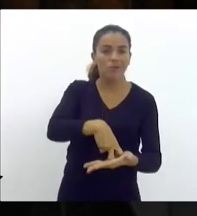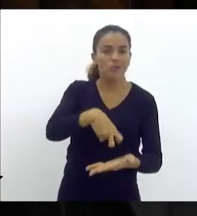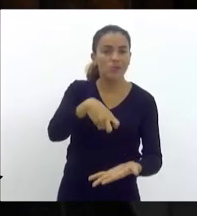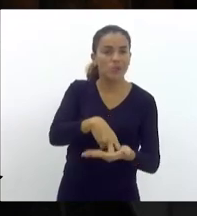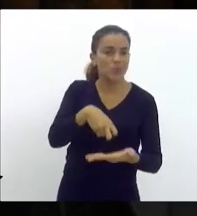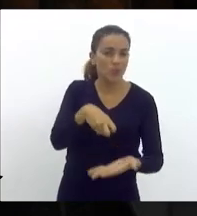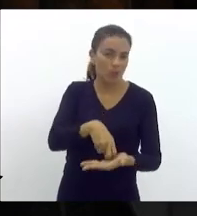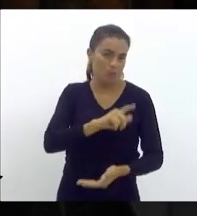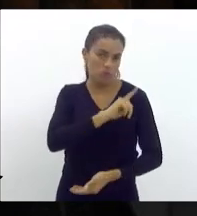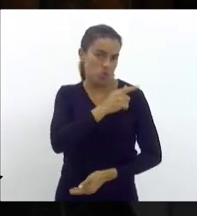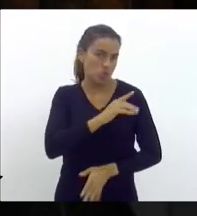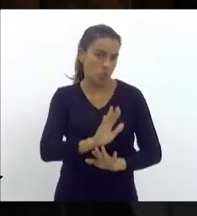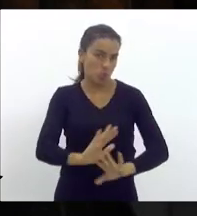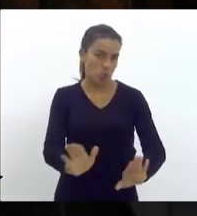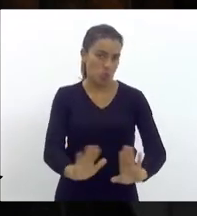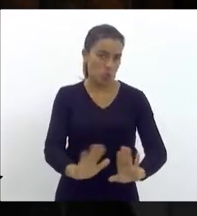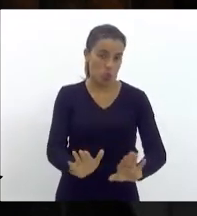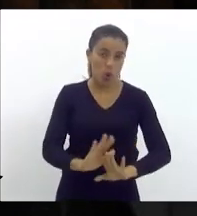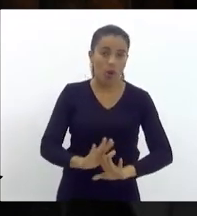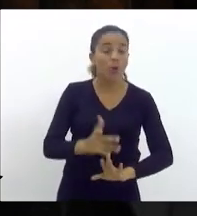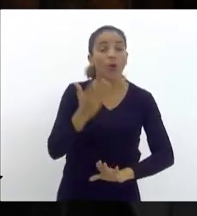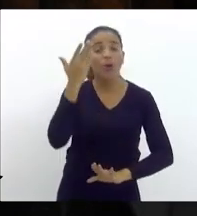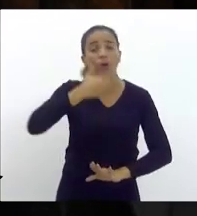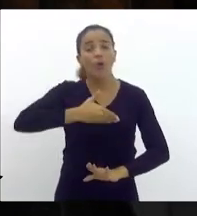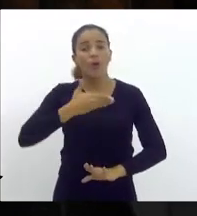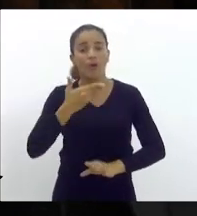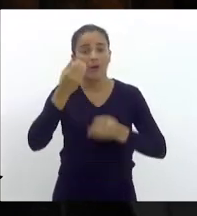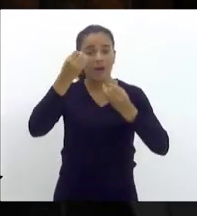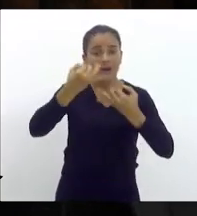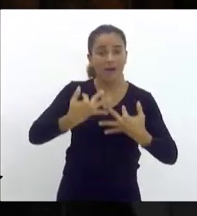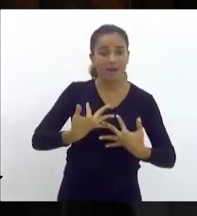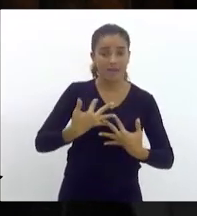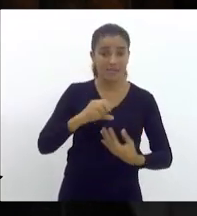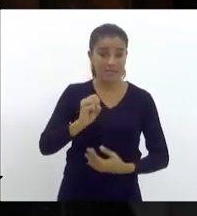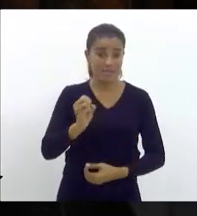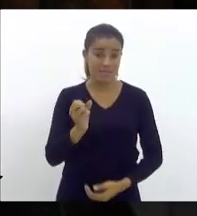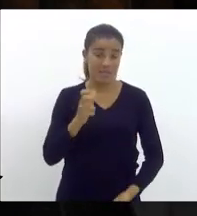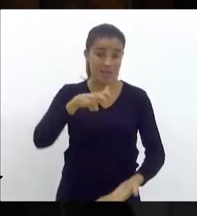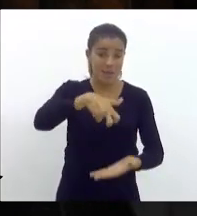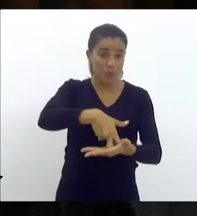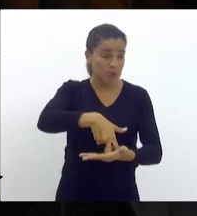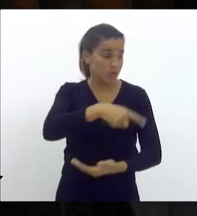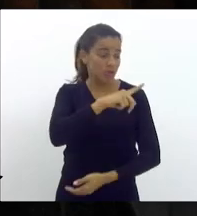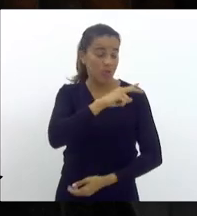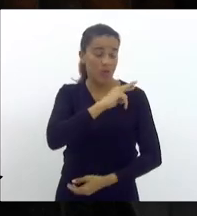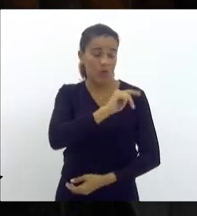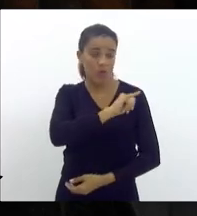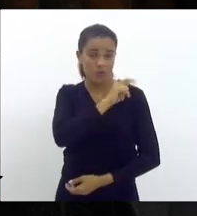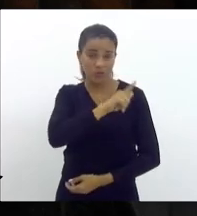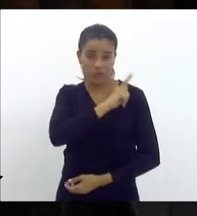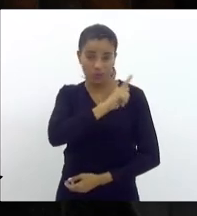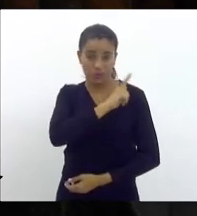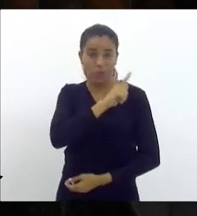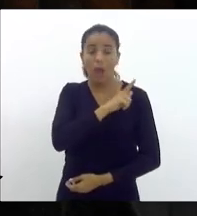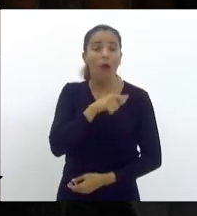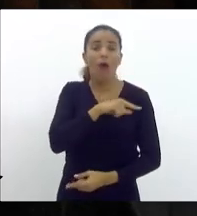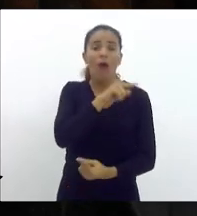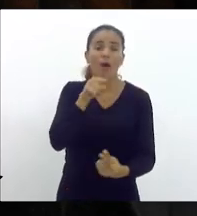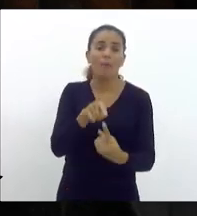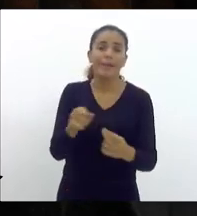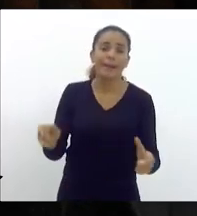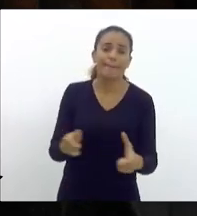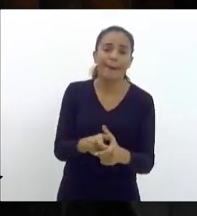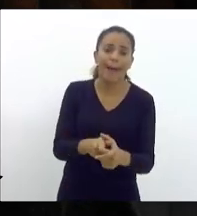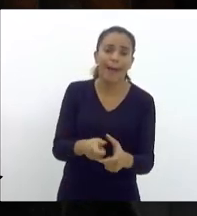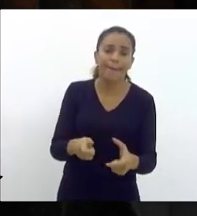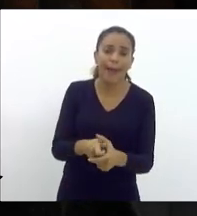gestor. Com a justificativa que se puniu o gestor, as metas vão ser muito pequenas